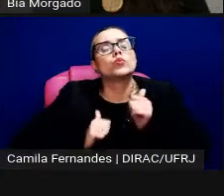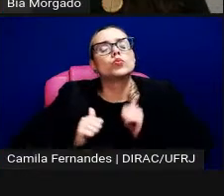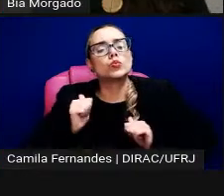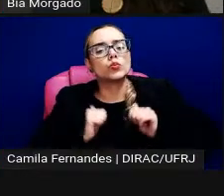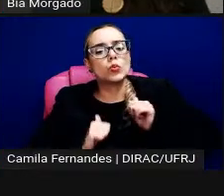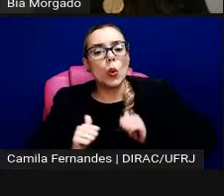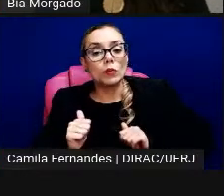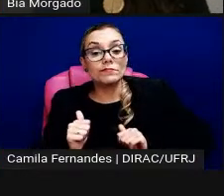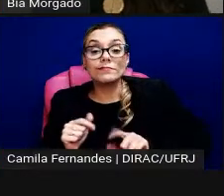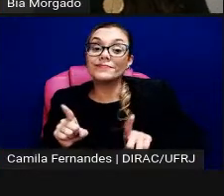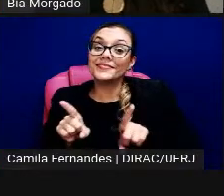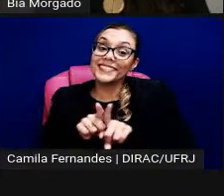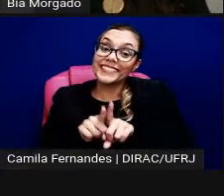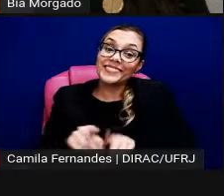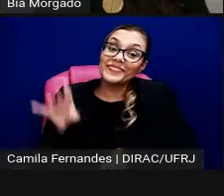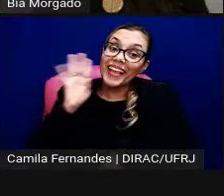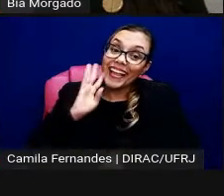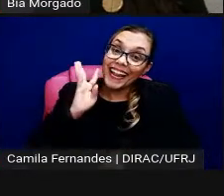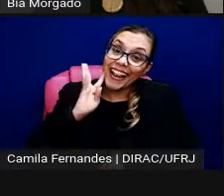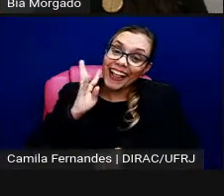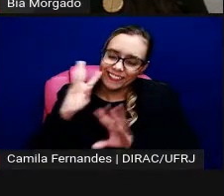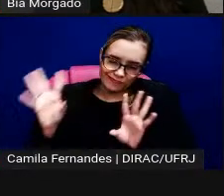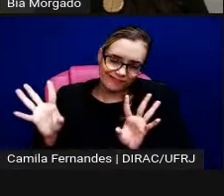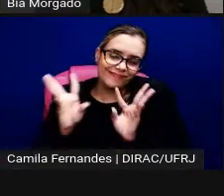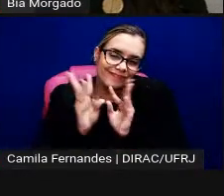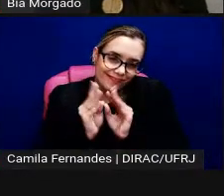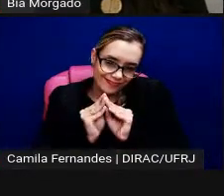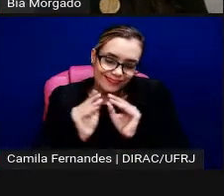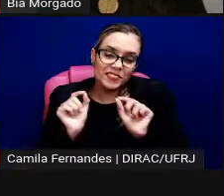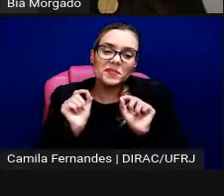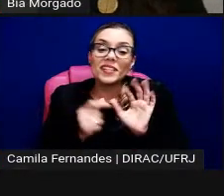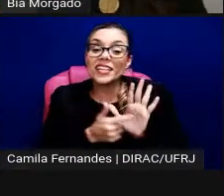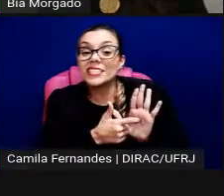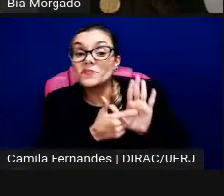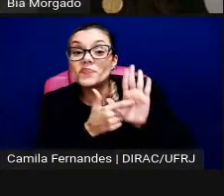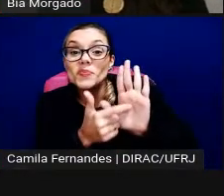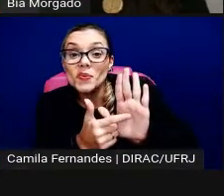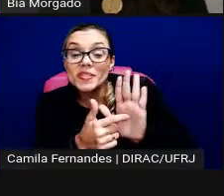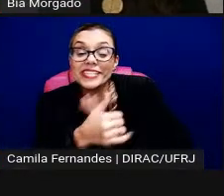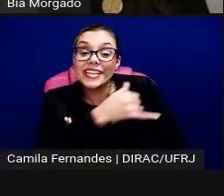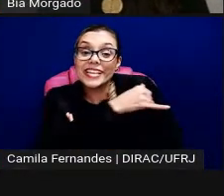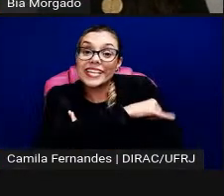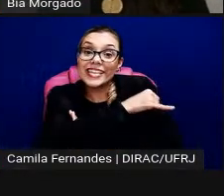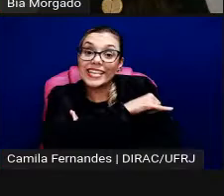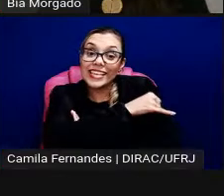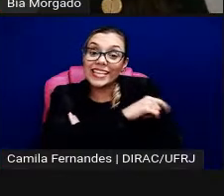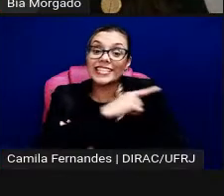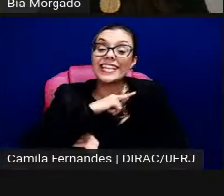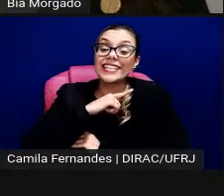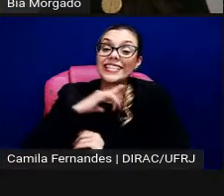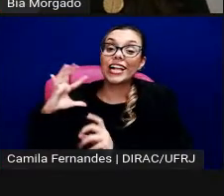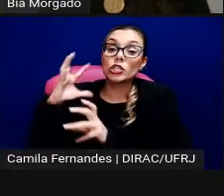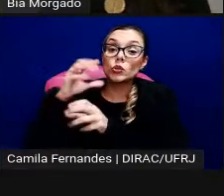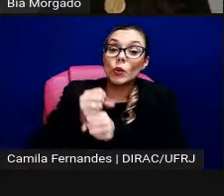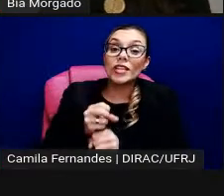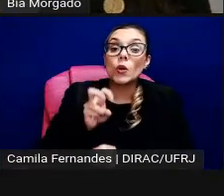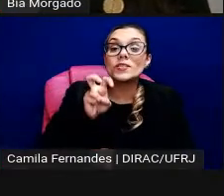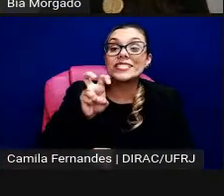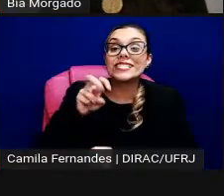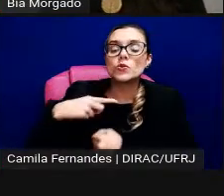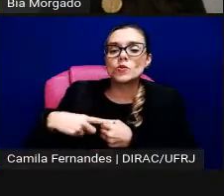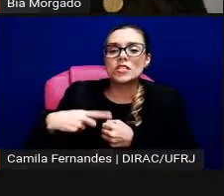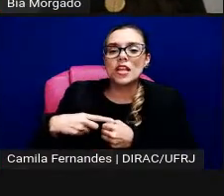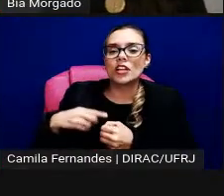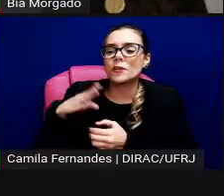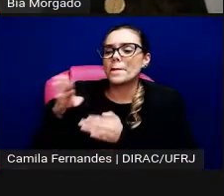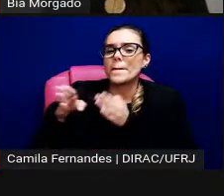E aí, o que eu achei muito legal nessa exposição é que no Rio de Janeiro ela itinerou por cinco cidades, se não me engano. Em cada cidade o programa